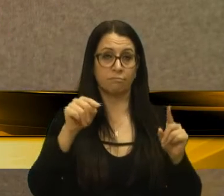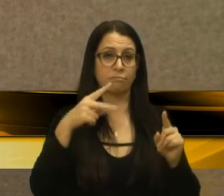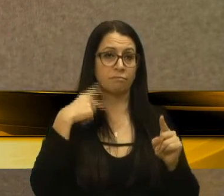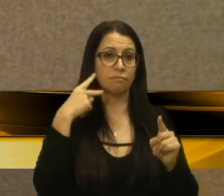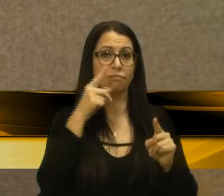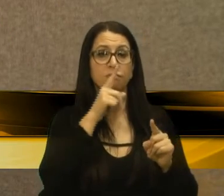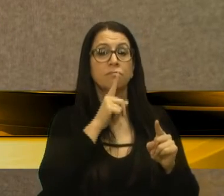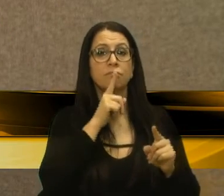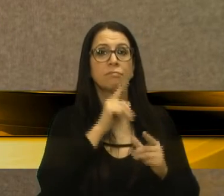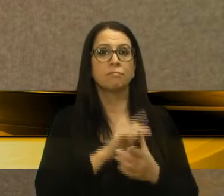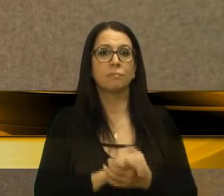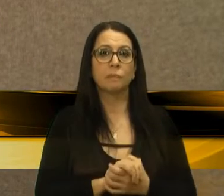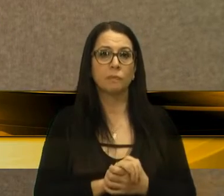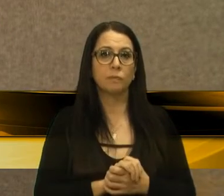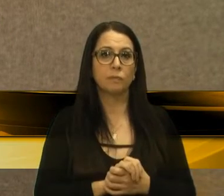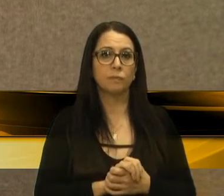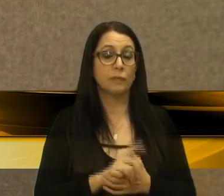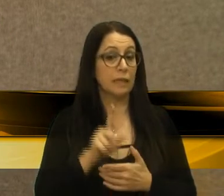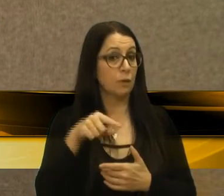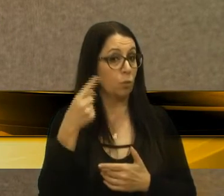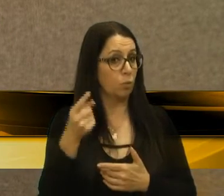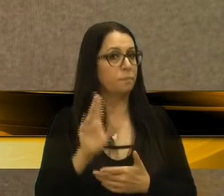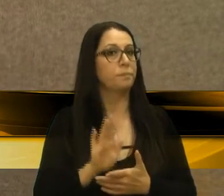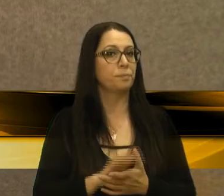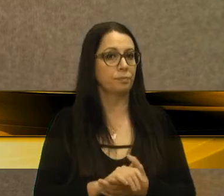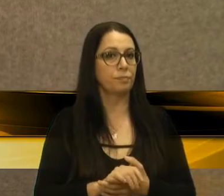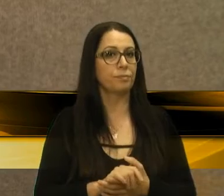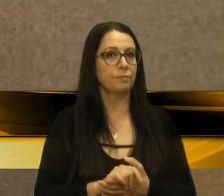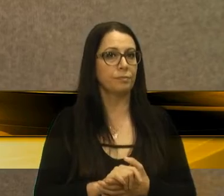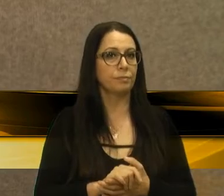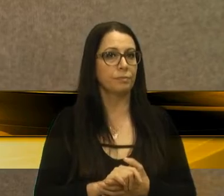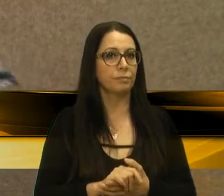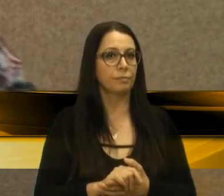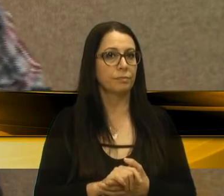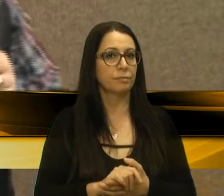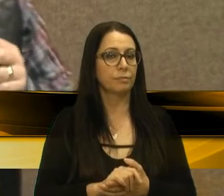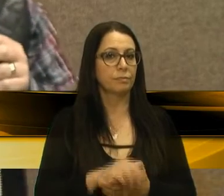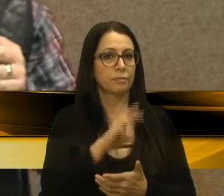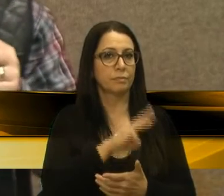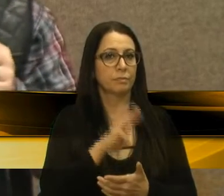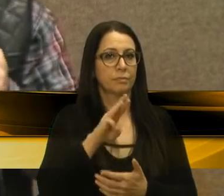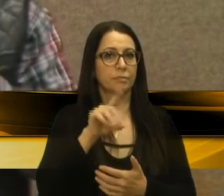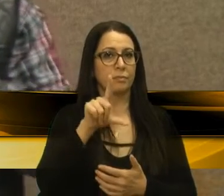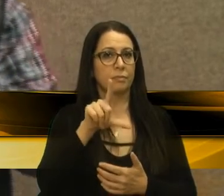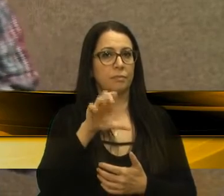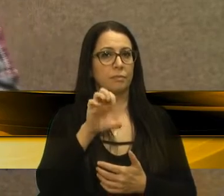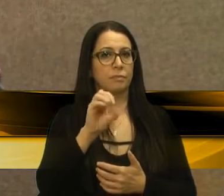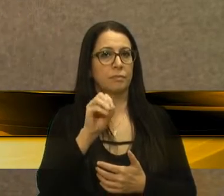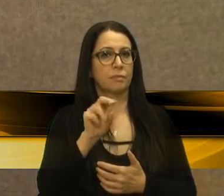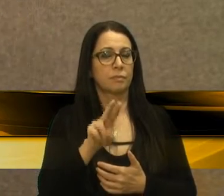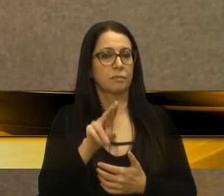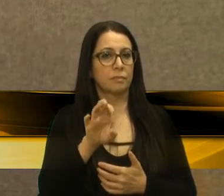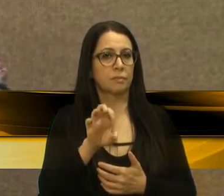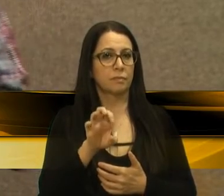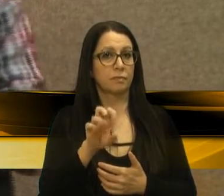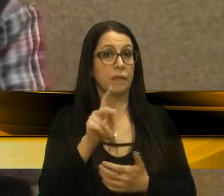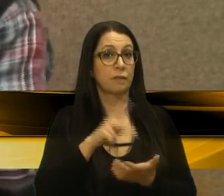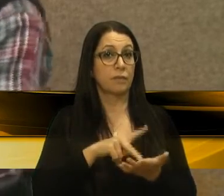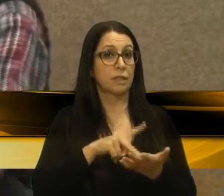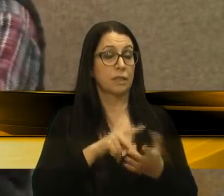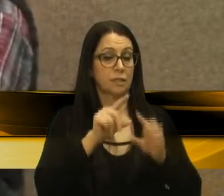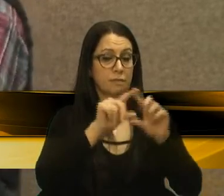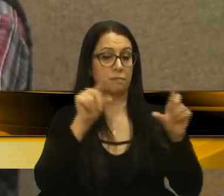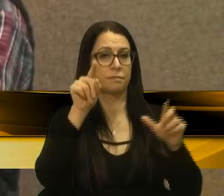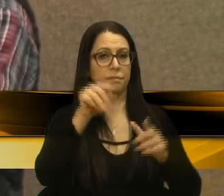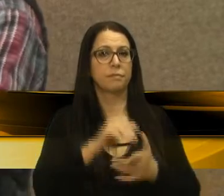Alberto Menegos, é outra. Inclusive está no site Leovê, está no site Leovê, a verdadeira manchete